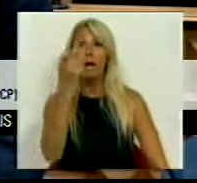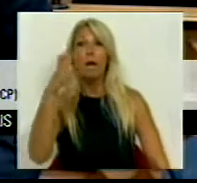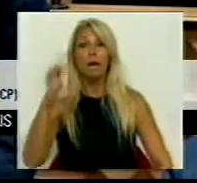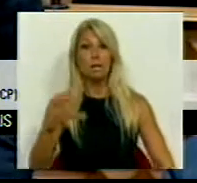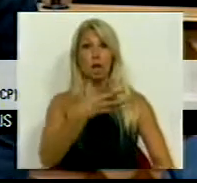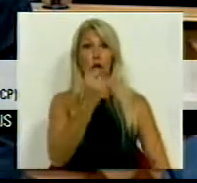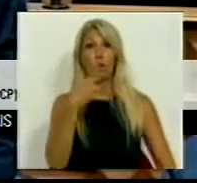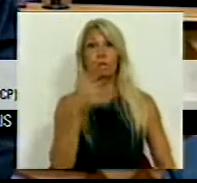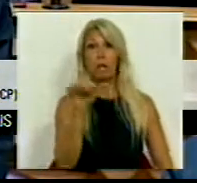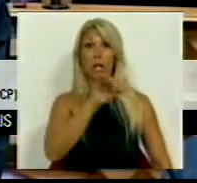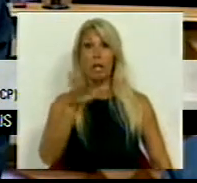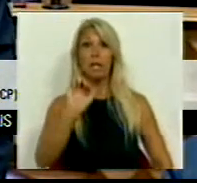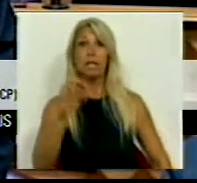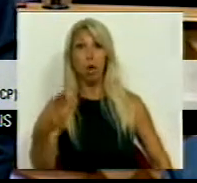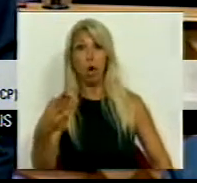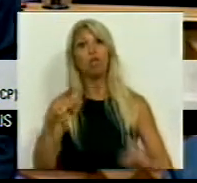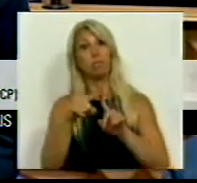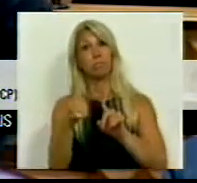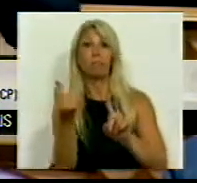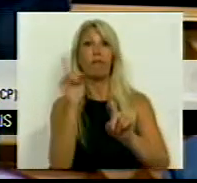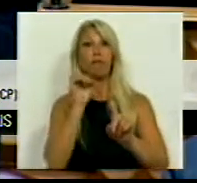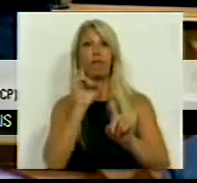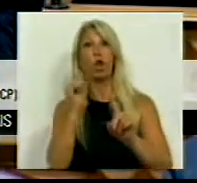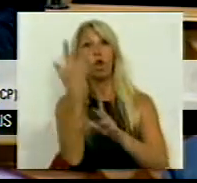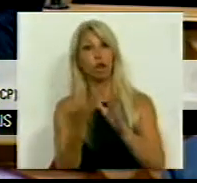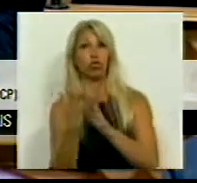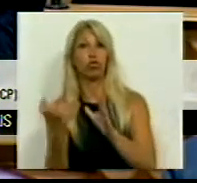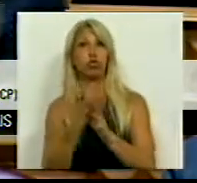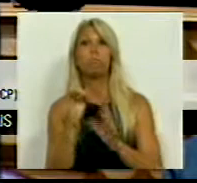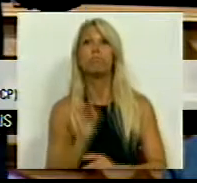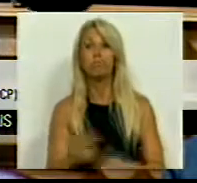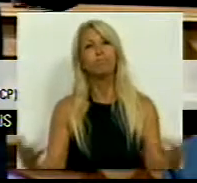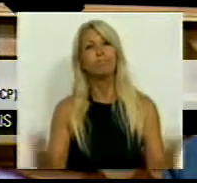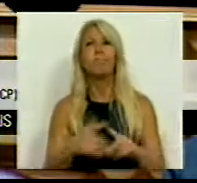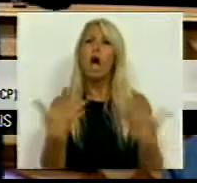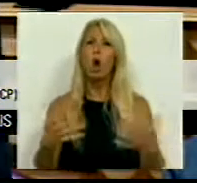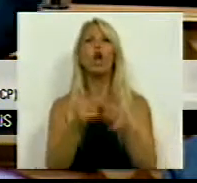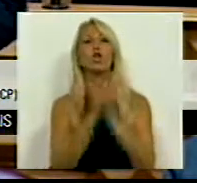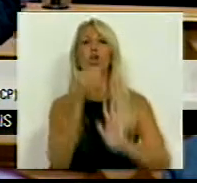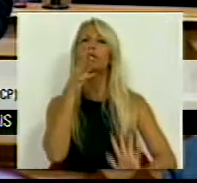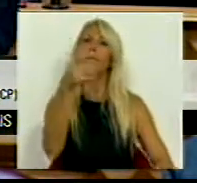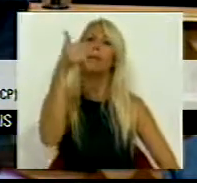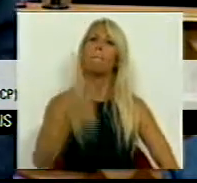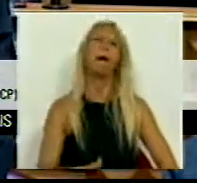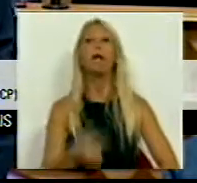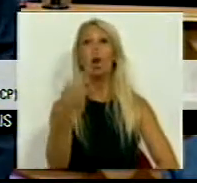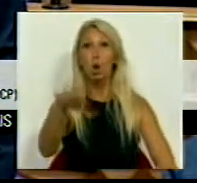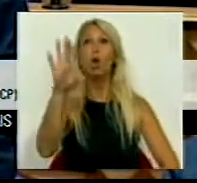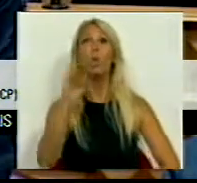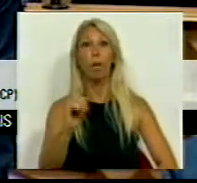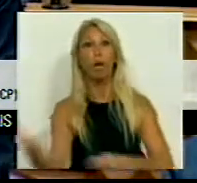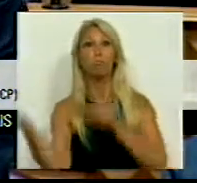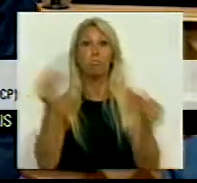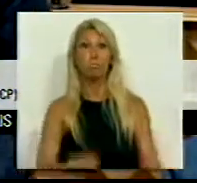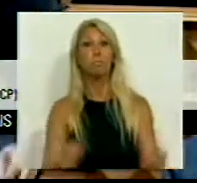euros de matéria coletável é interessante registrar que agora todos dizem bem. E o PS até apresenta a proposta em sede